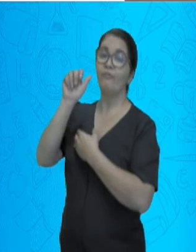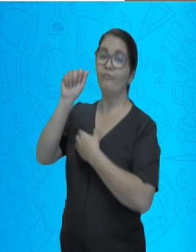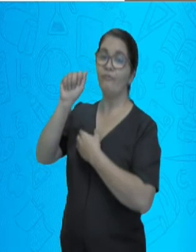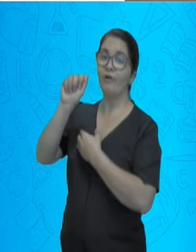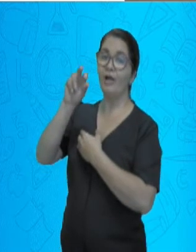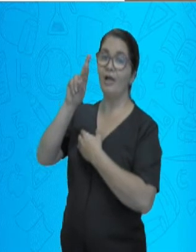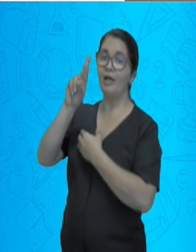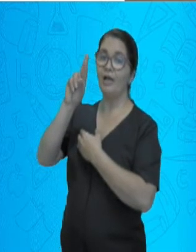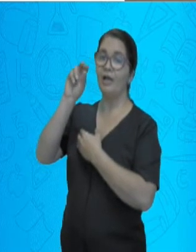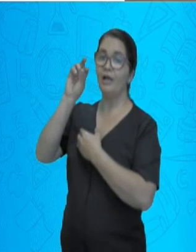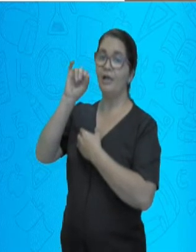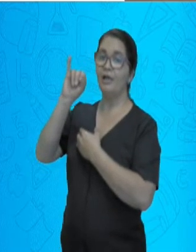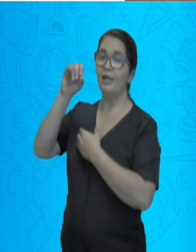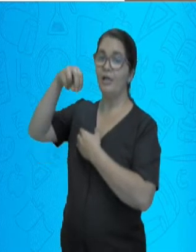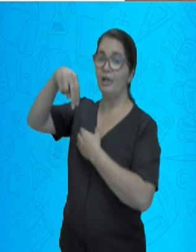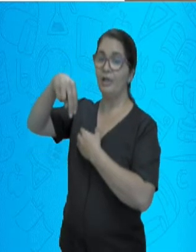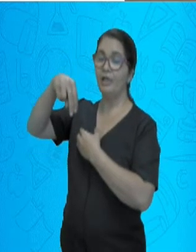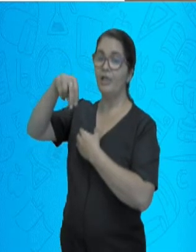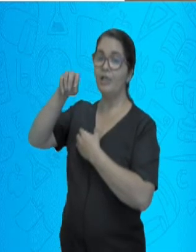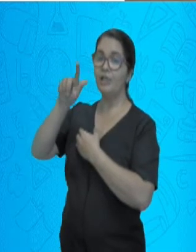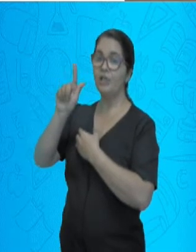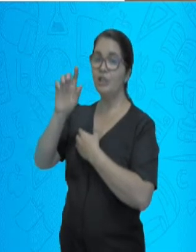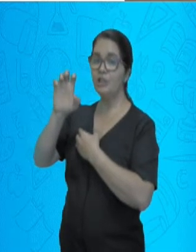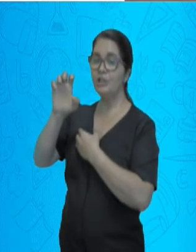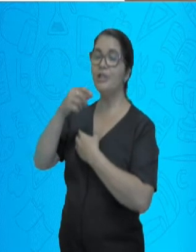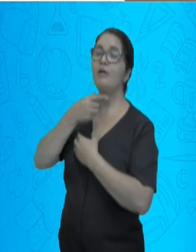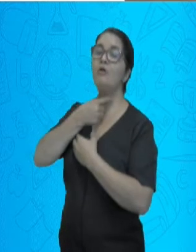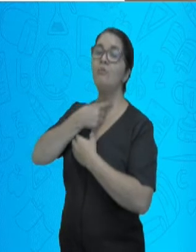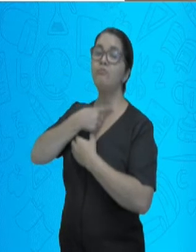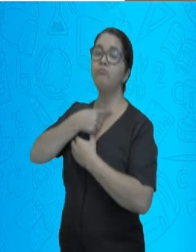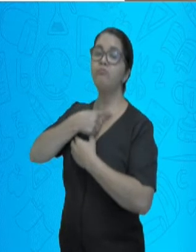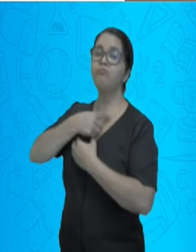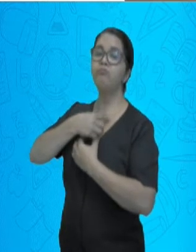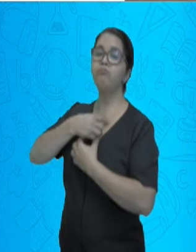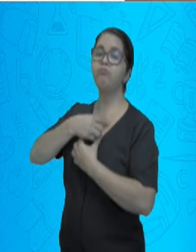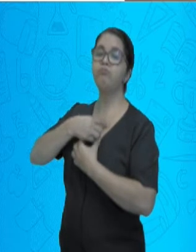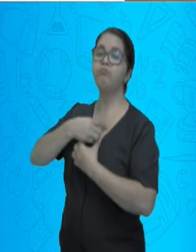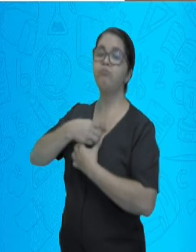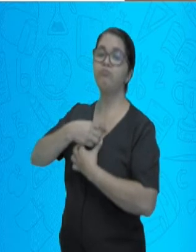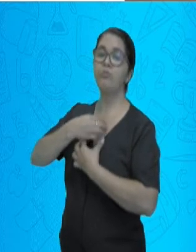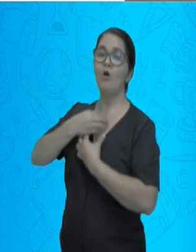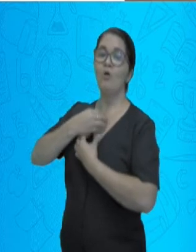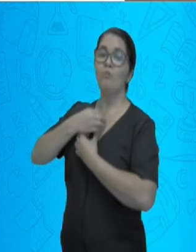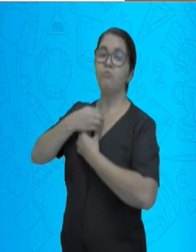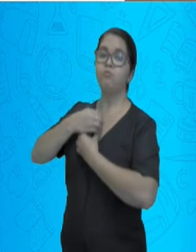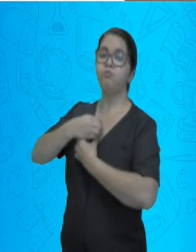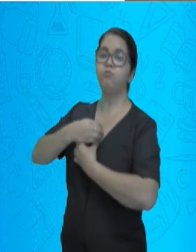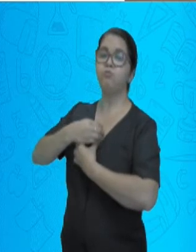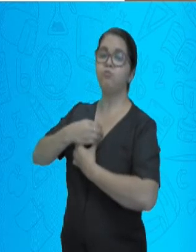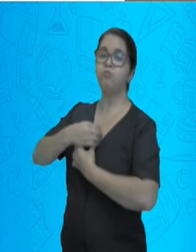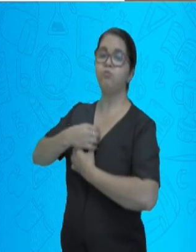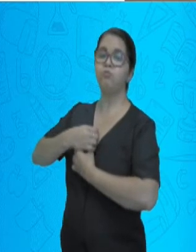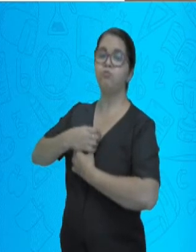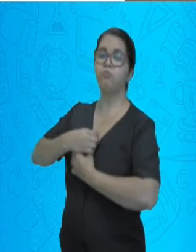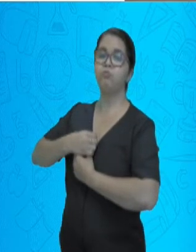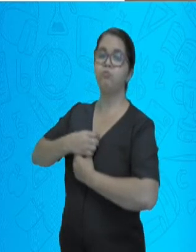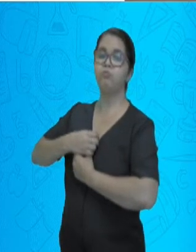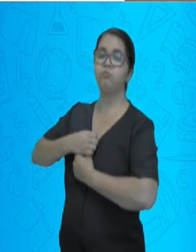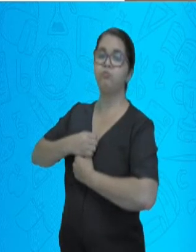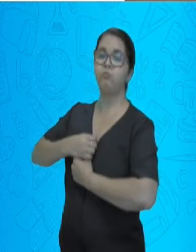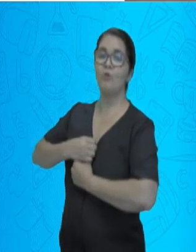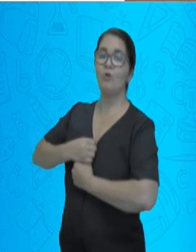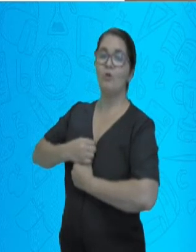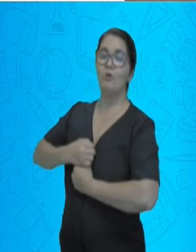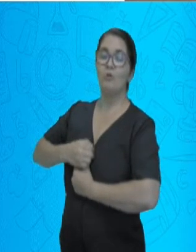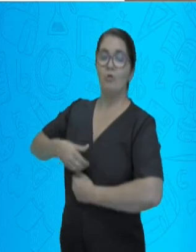chegar ao meu estômago. Quando ela chega no meu estômago, ela sofre todo um processo de quebra deste